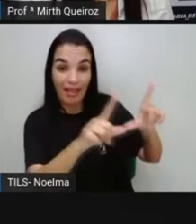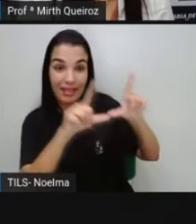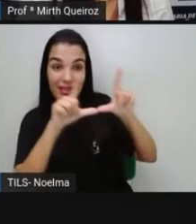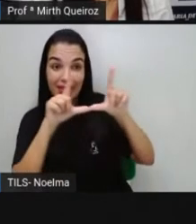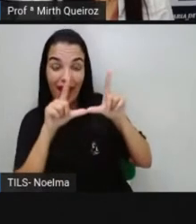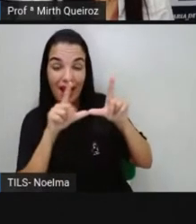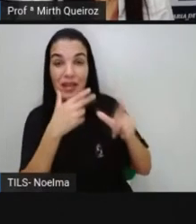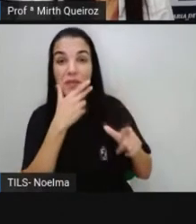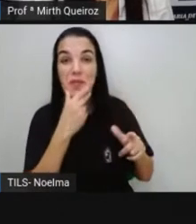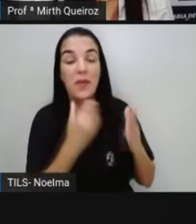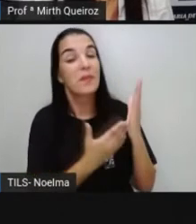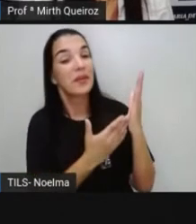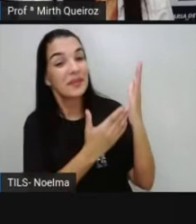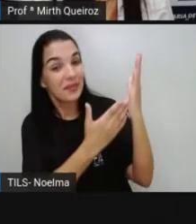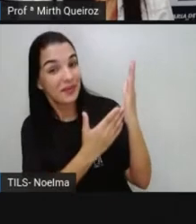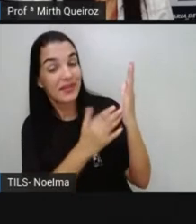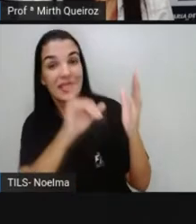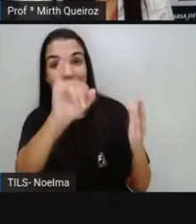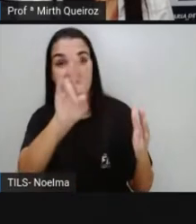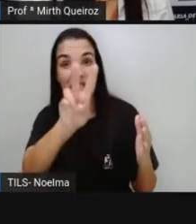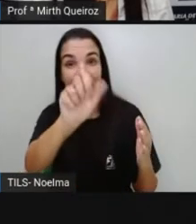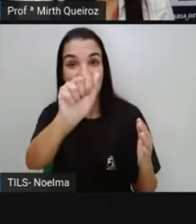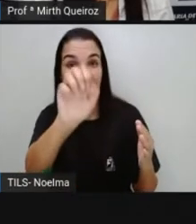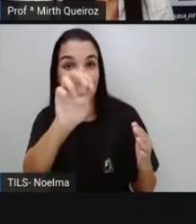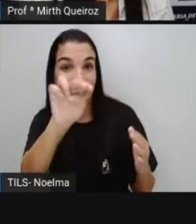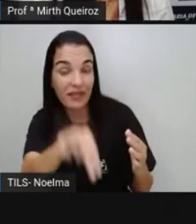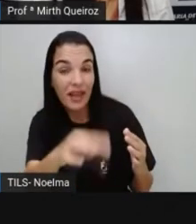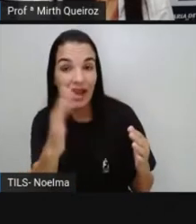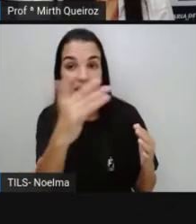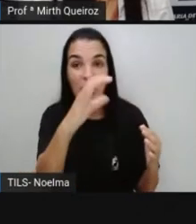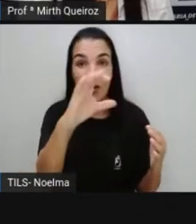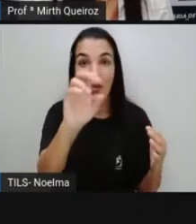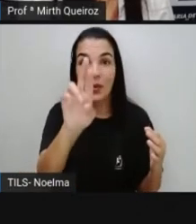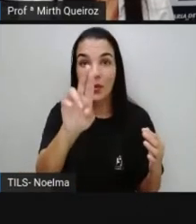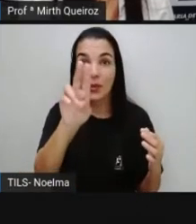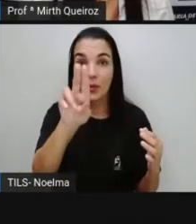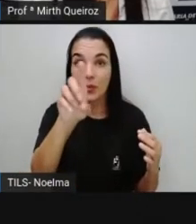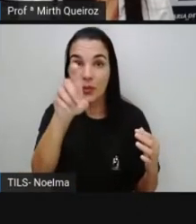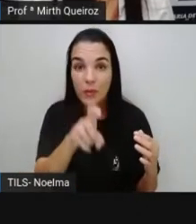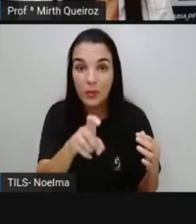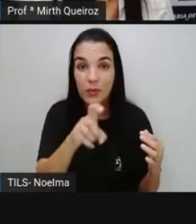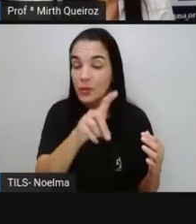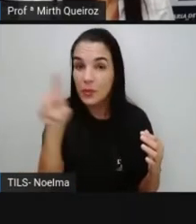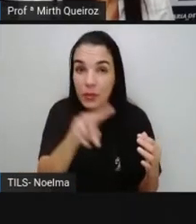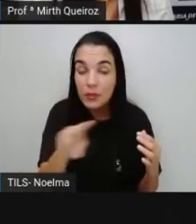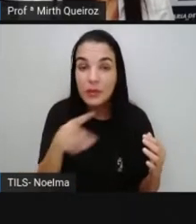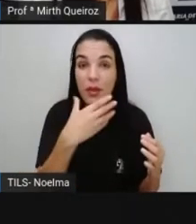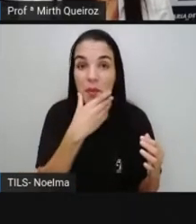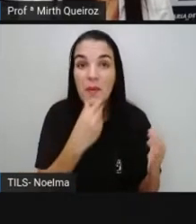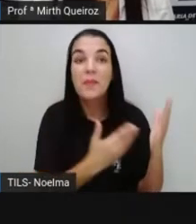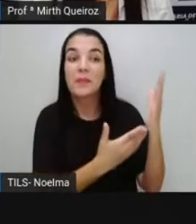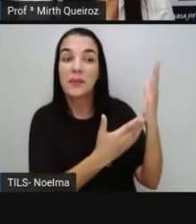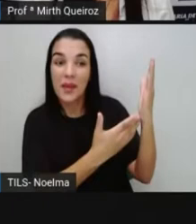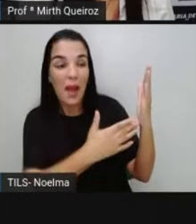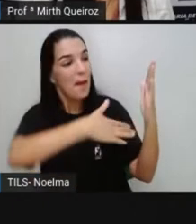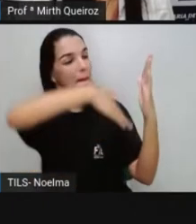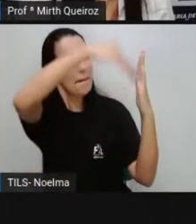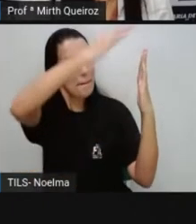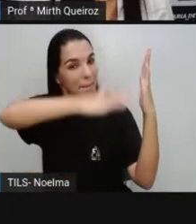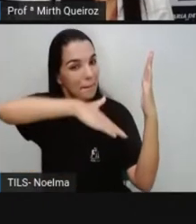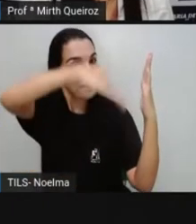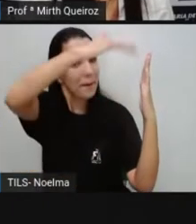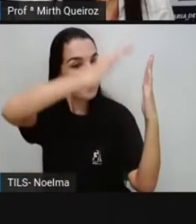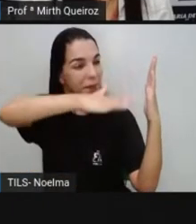gente vai voltar a falar desse artista. Esse é o Ivan Cruz, né? Aquele pintor que faz